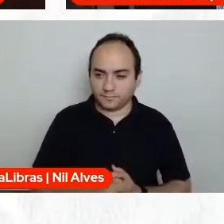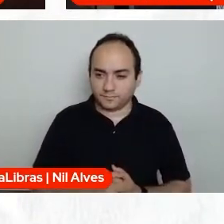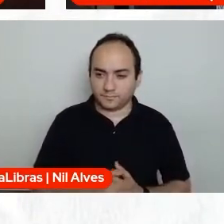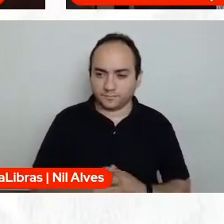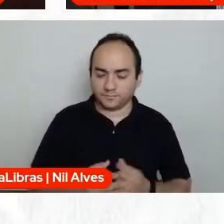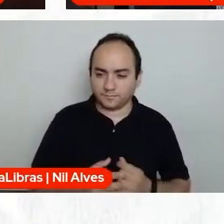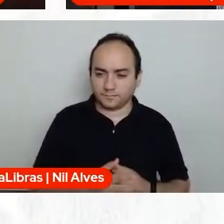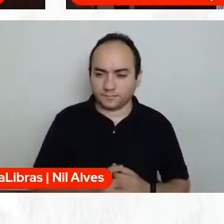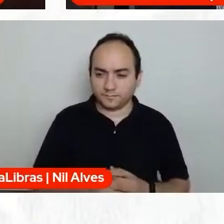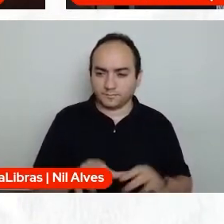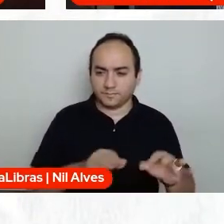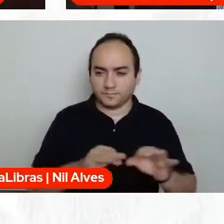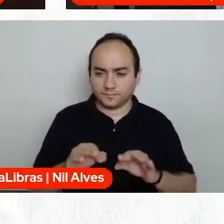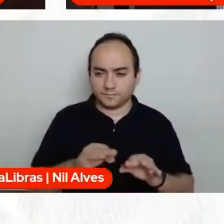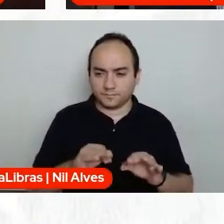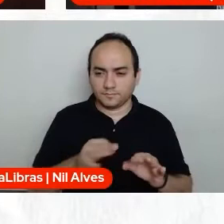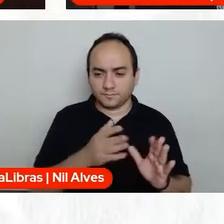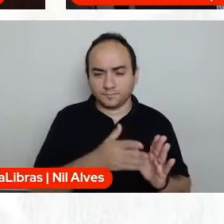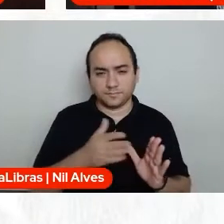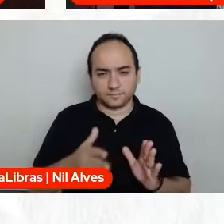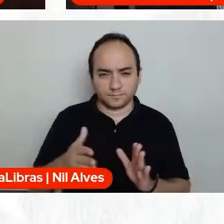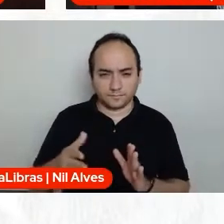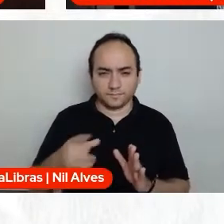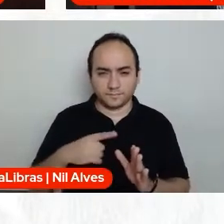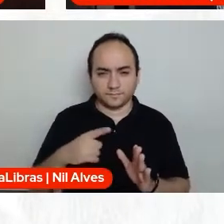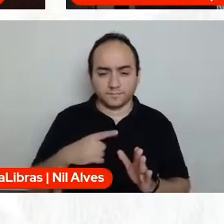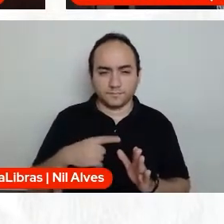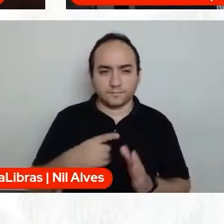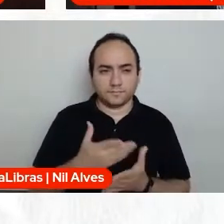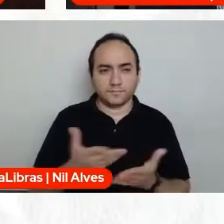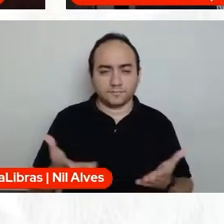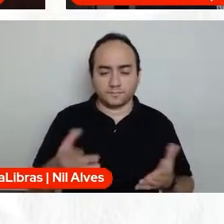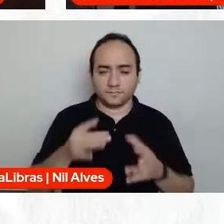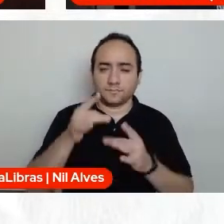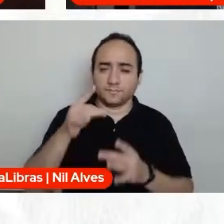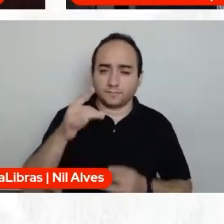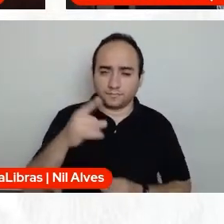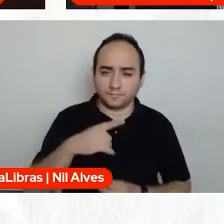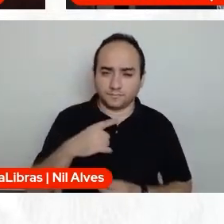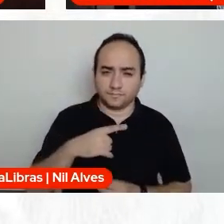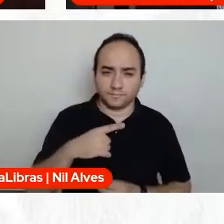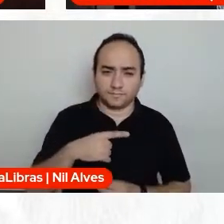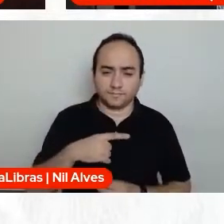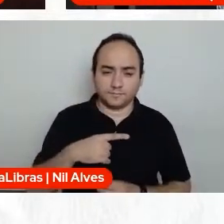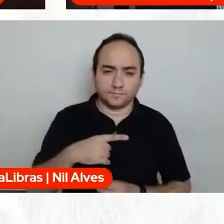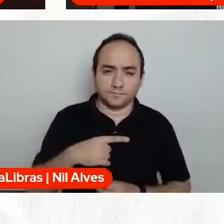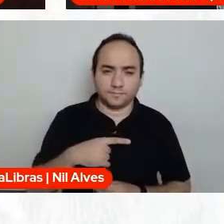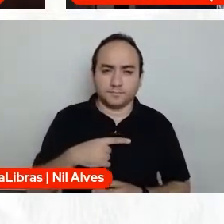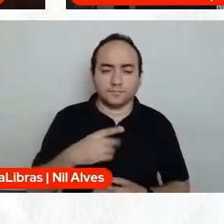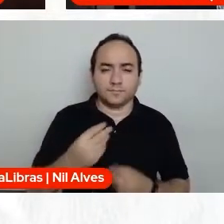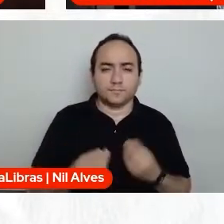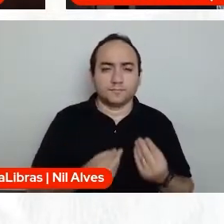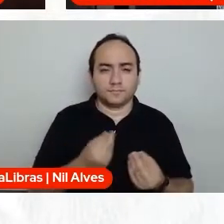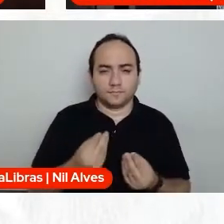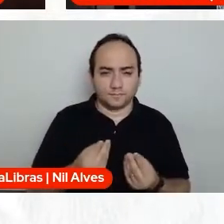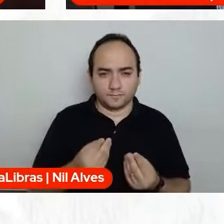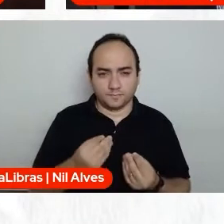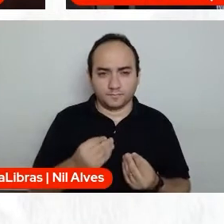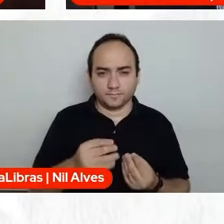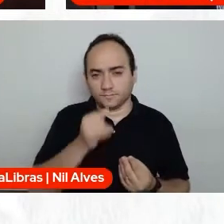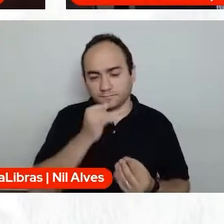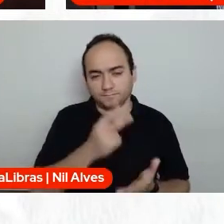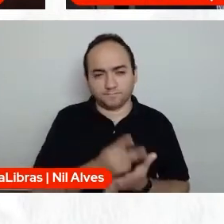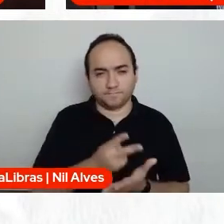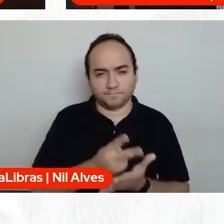cotidiano, dos conteúdos, enfim, e das séries, nem sempre eles, nem sempre fica